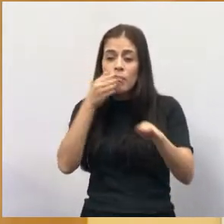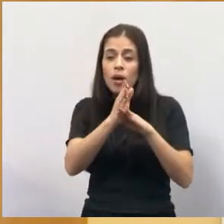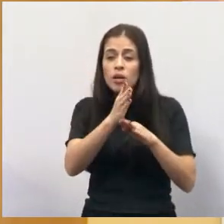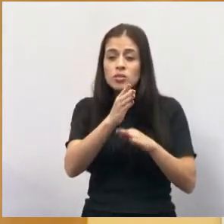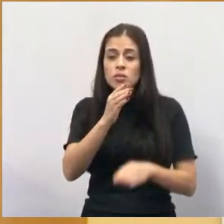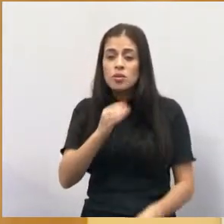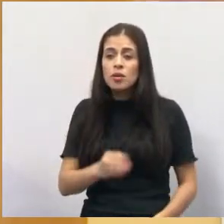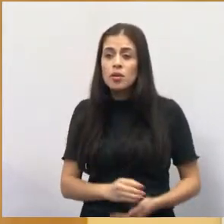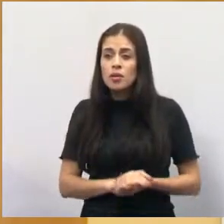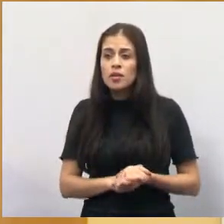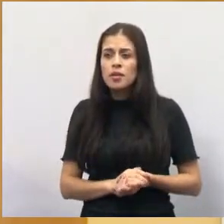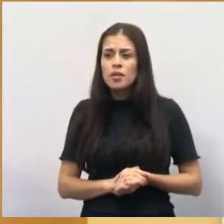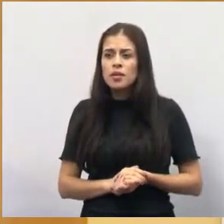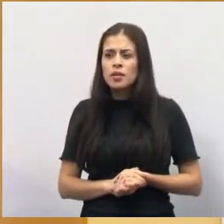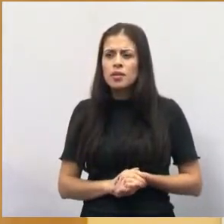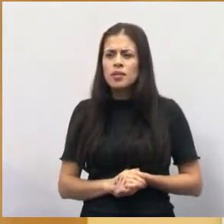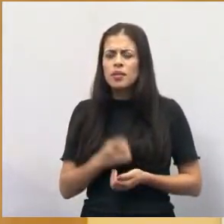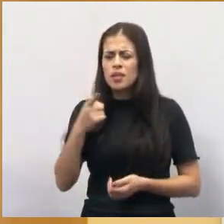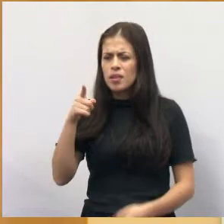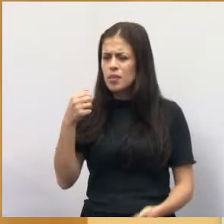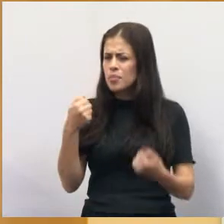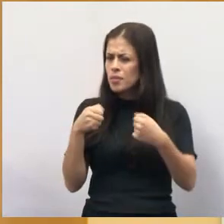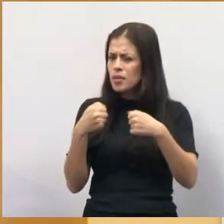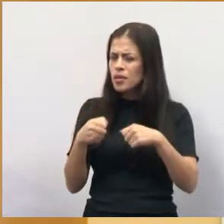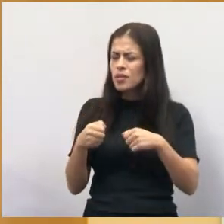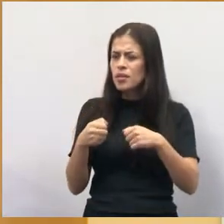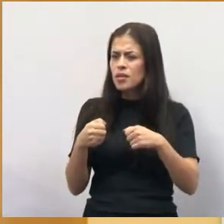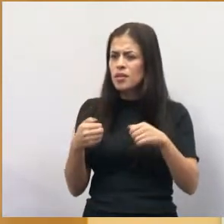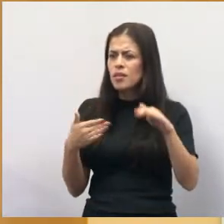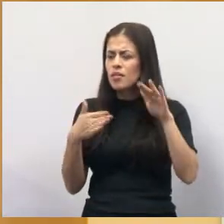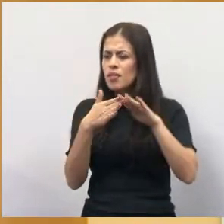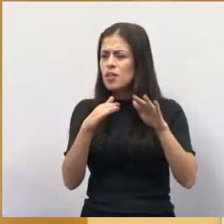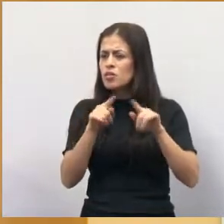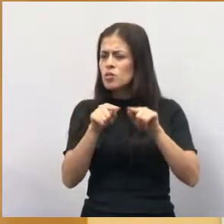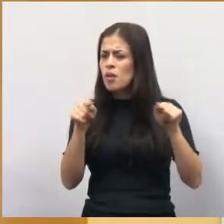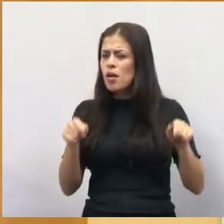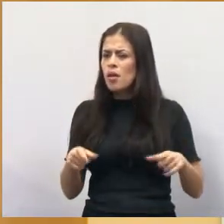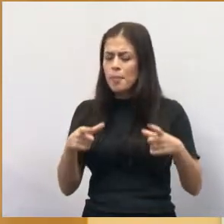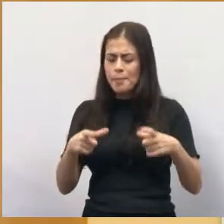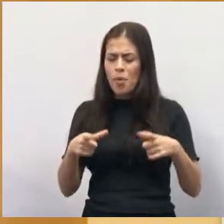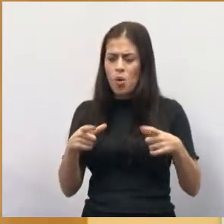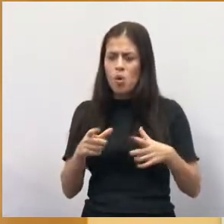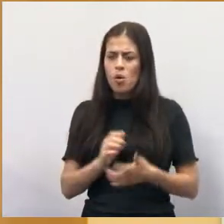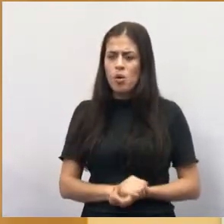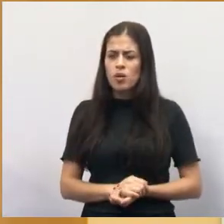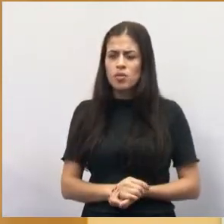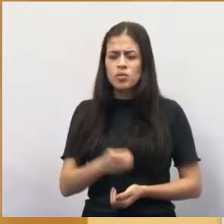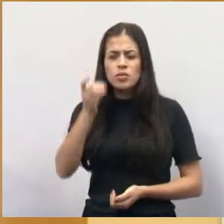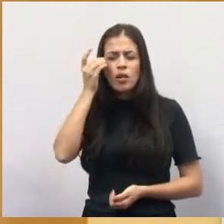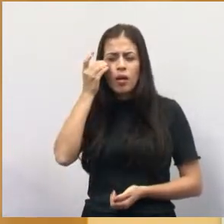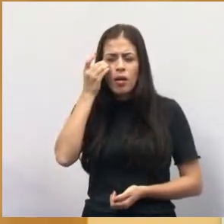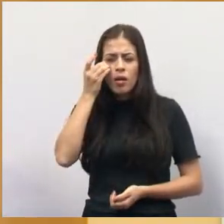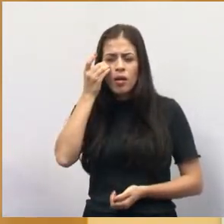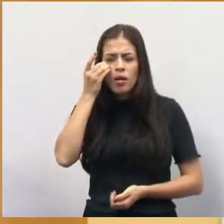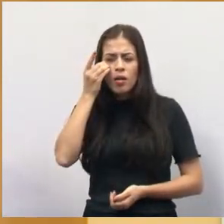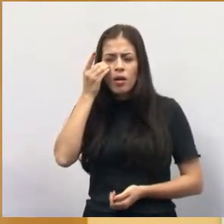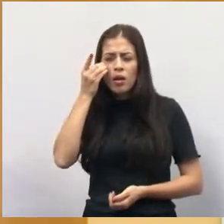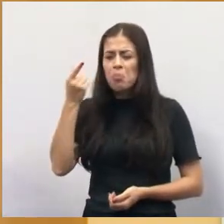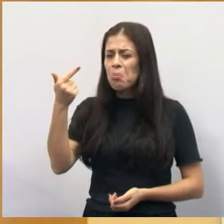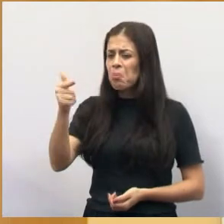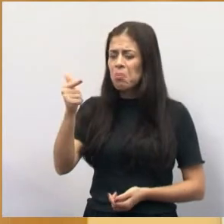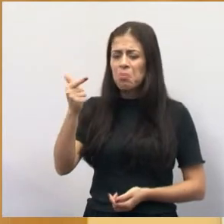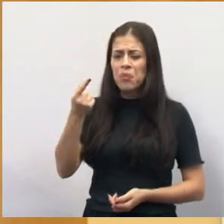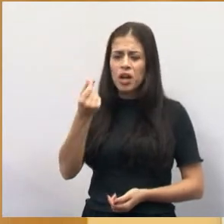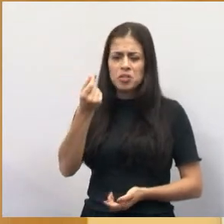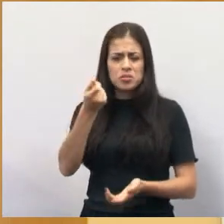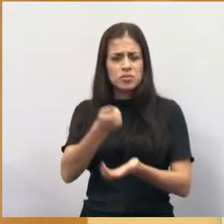Será que o Dória precisa invadir a área pública? Será que o Dória precisa invadir a área pública? Será que ele não tem dinheiro para comprar